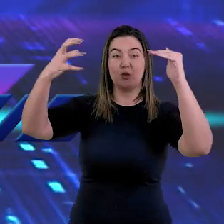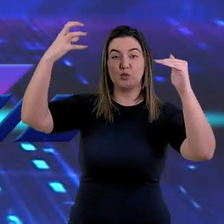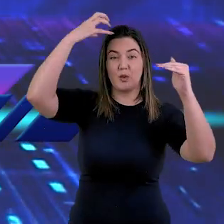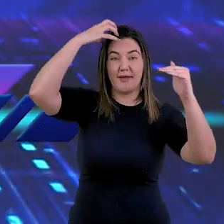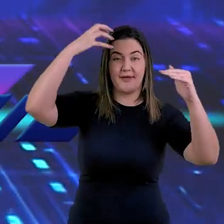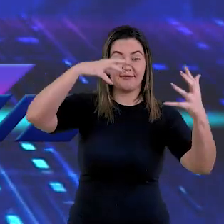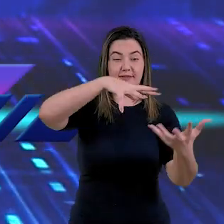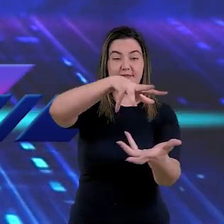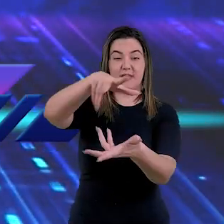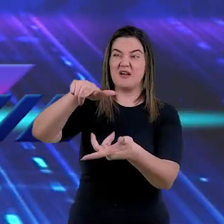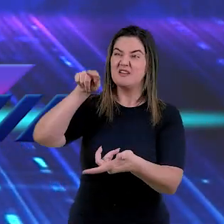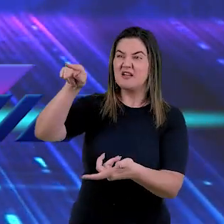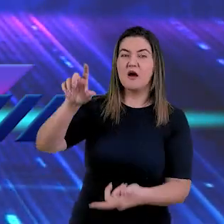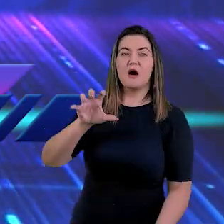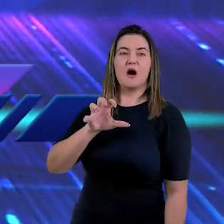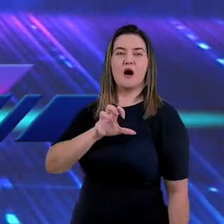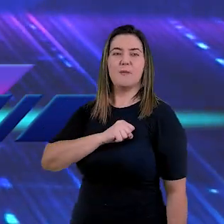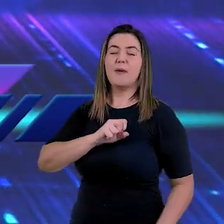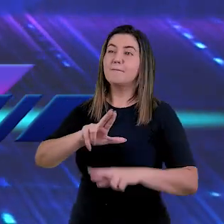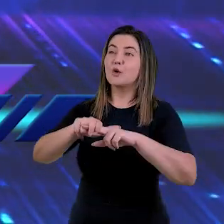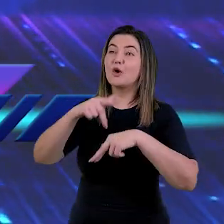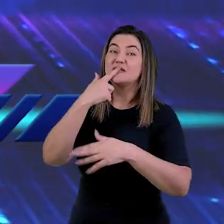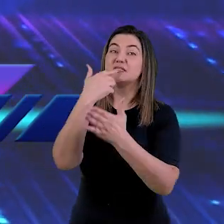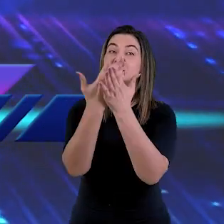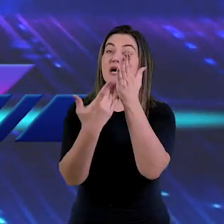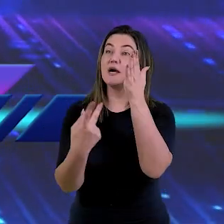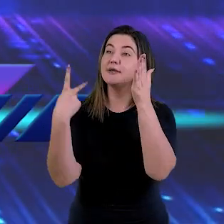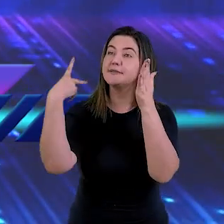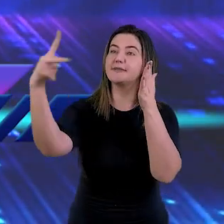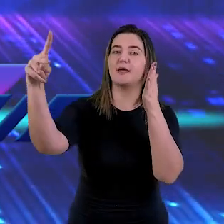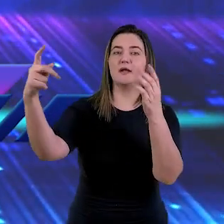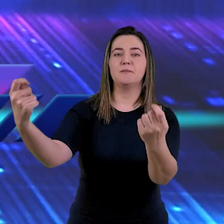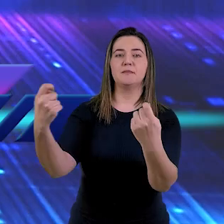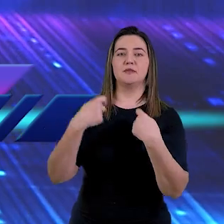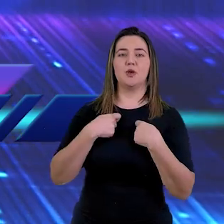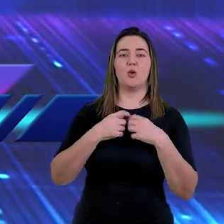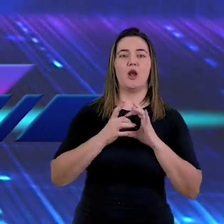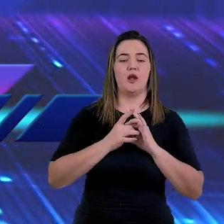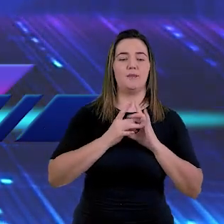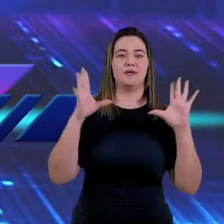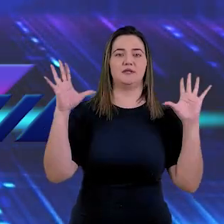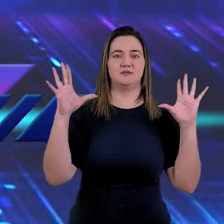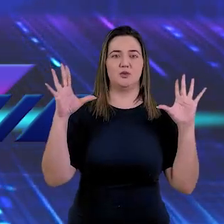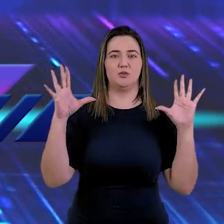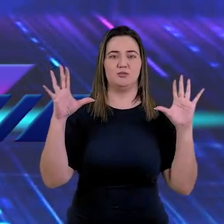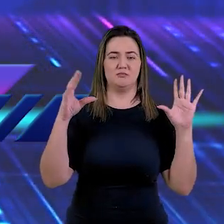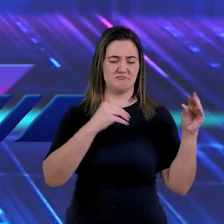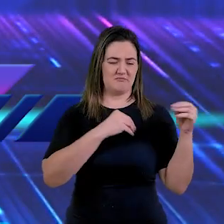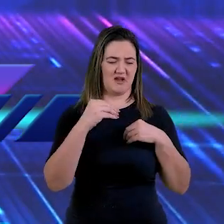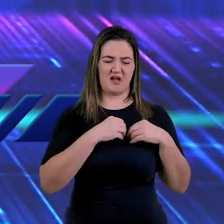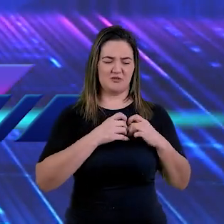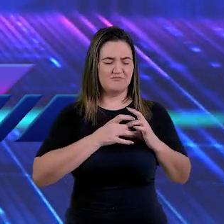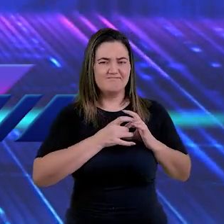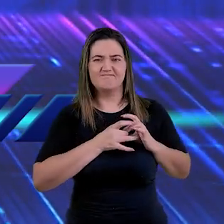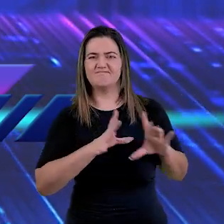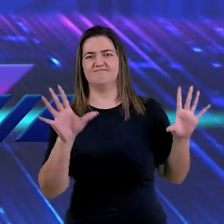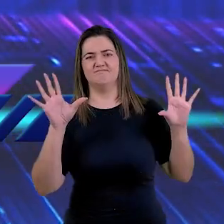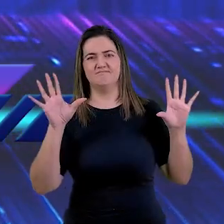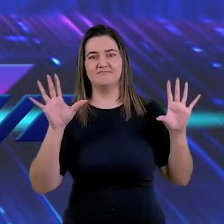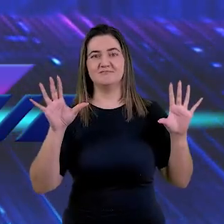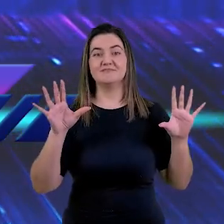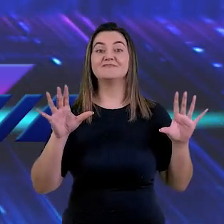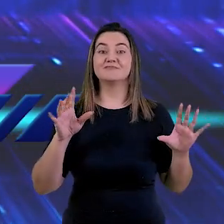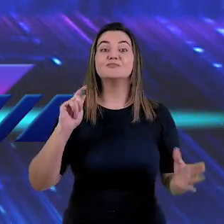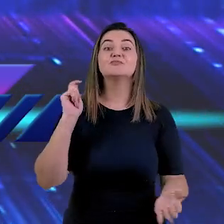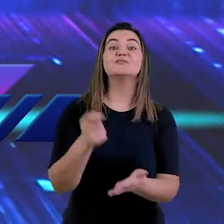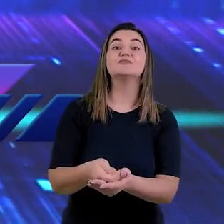terra, aquele que nos ama e pelo seu sangue, nos libertou de nossos pecados. Este